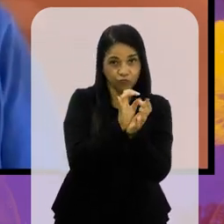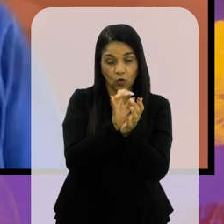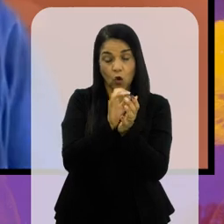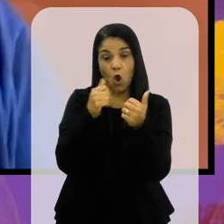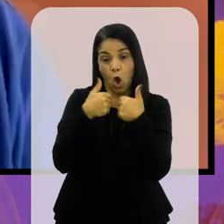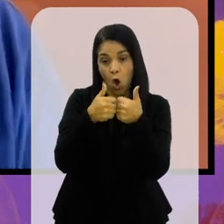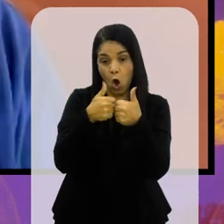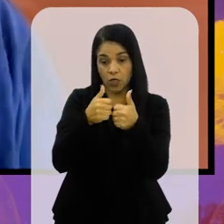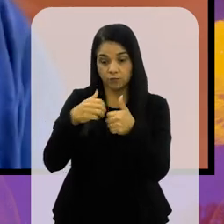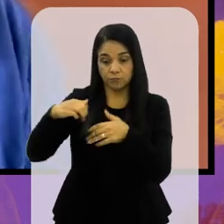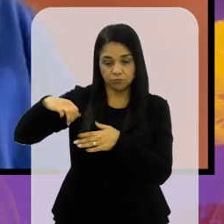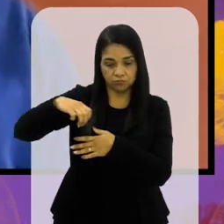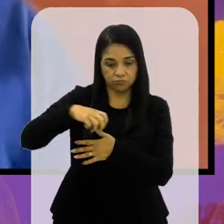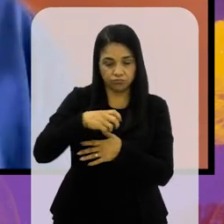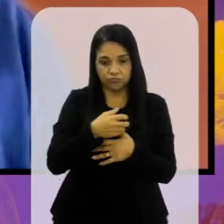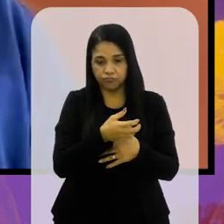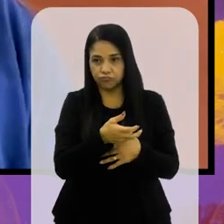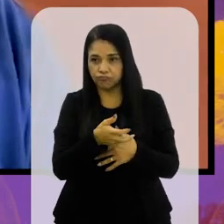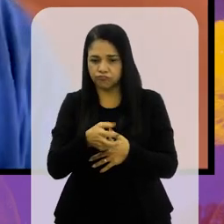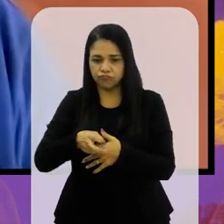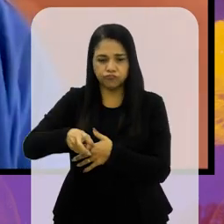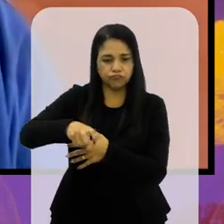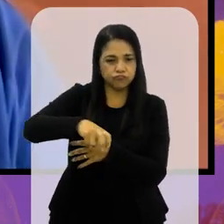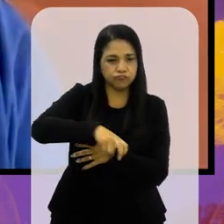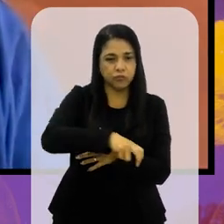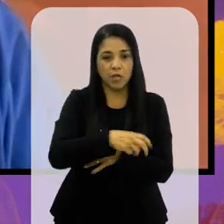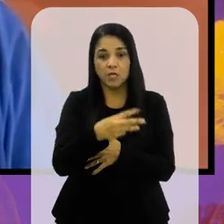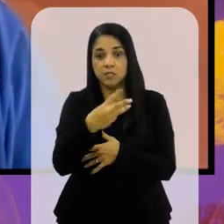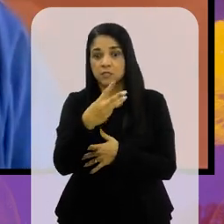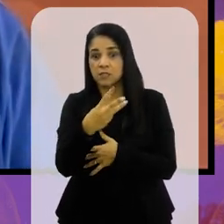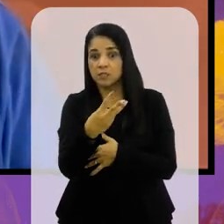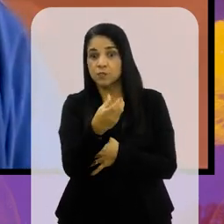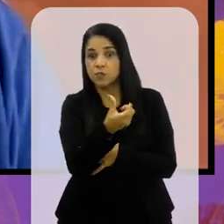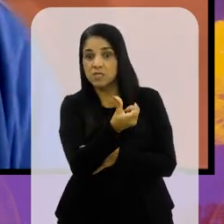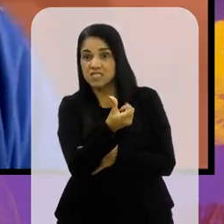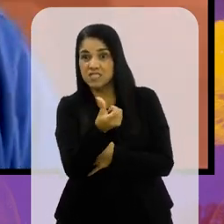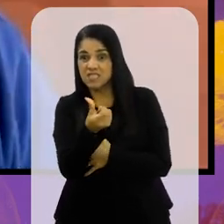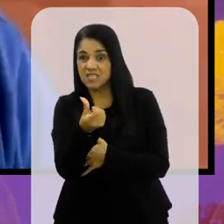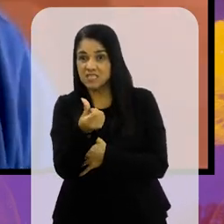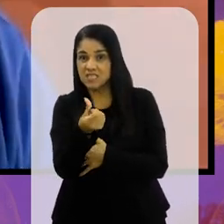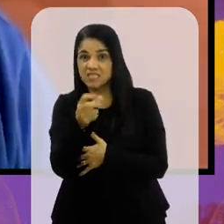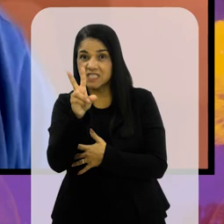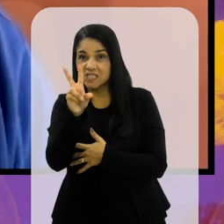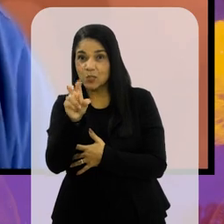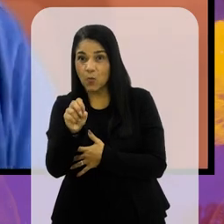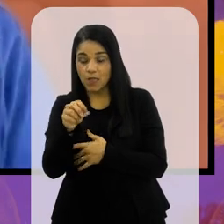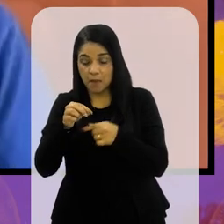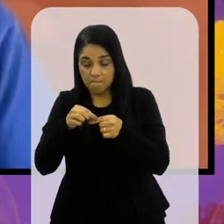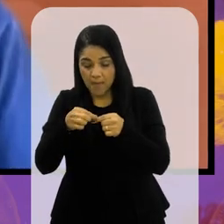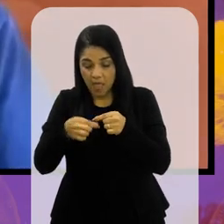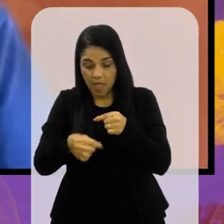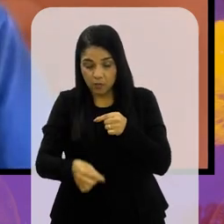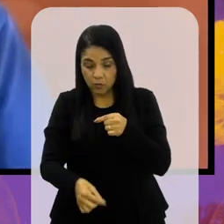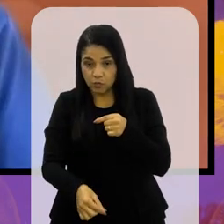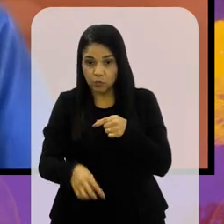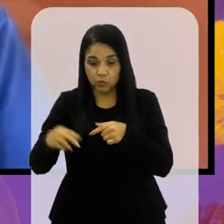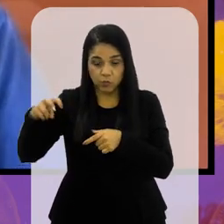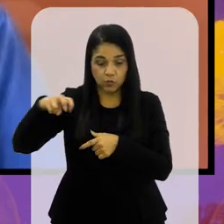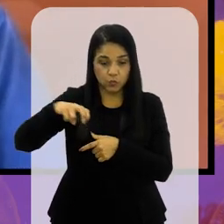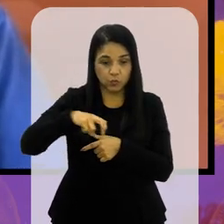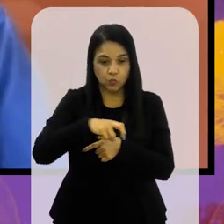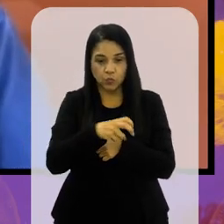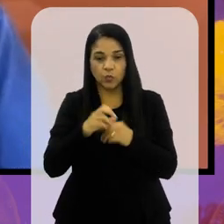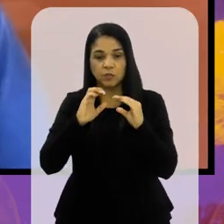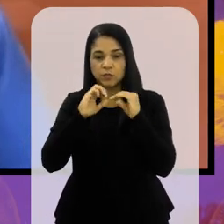ônibus e começa a descer. Ele desce até 3.650 metros no estádio